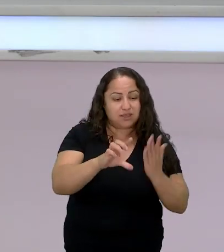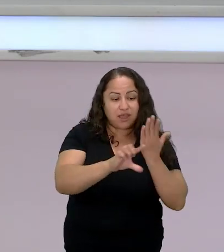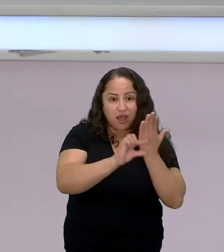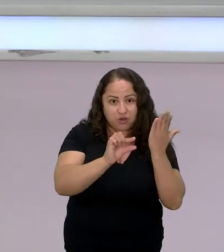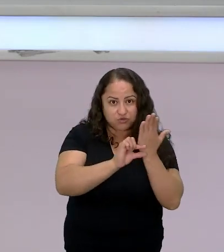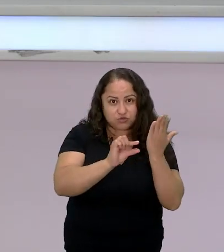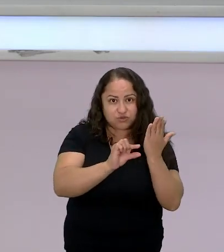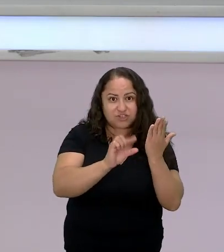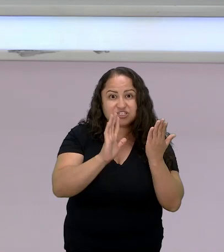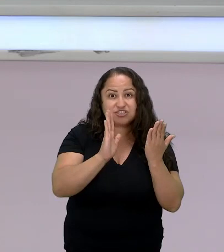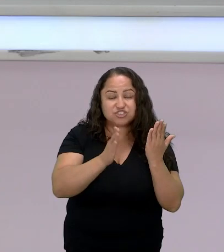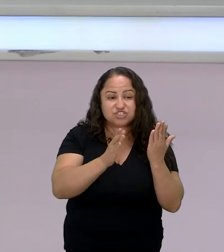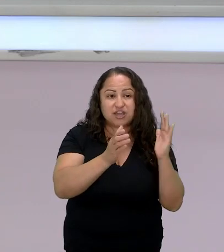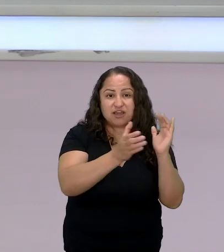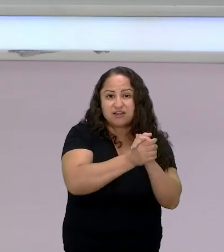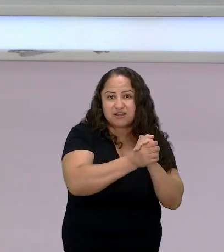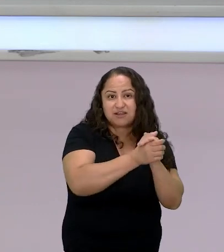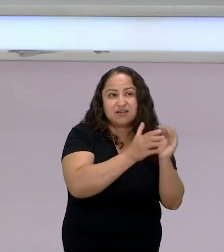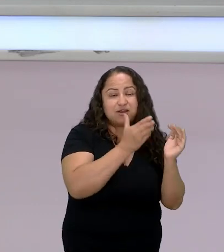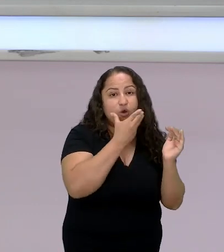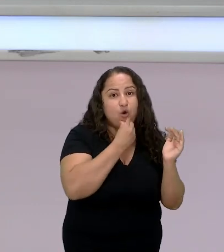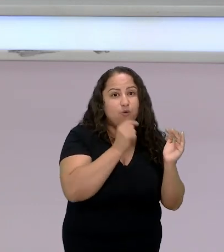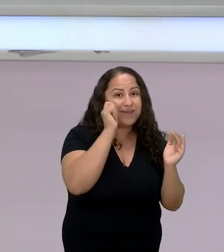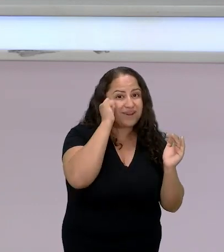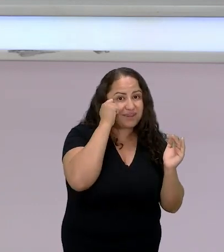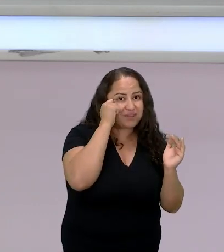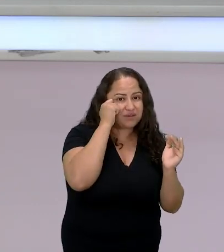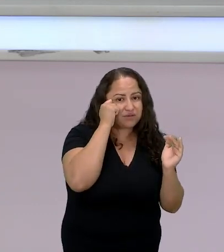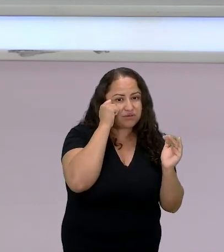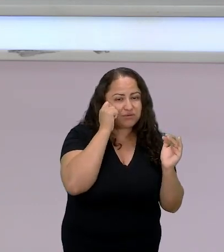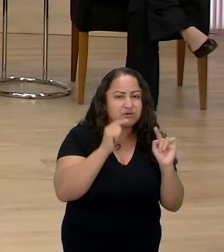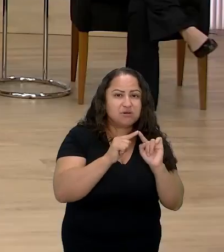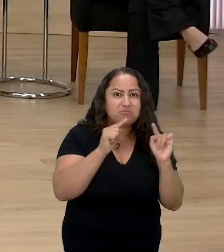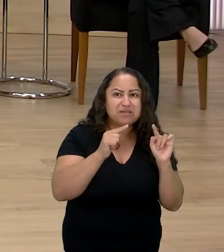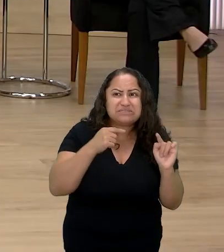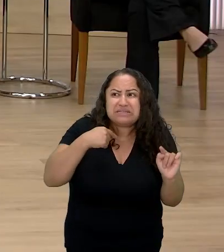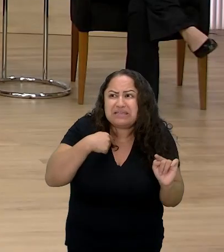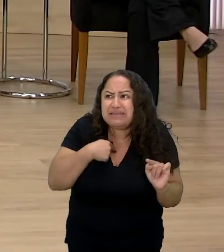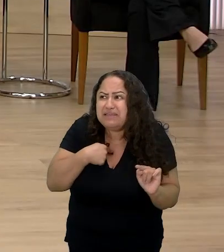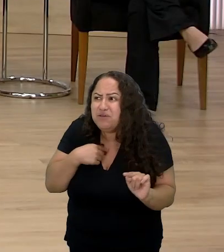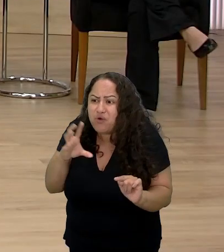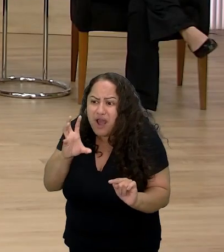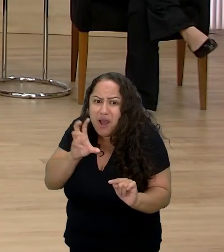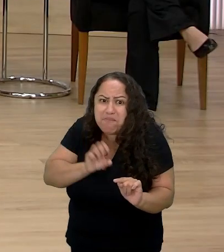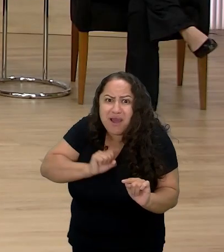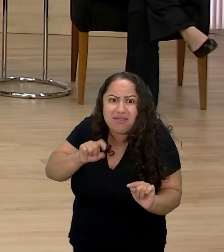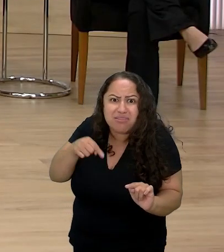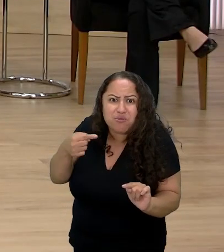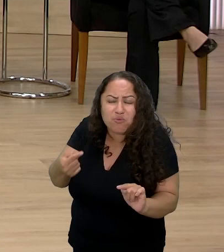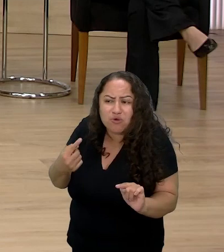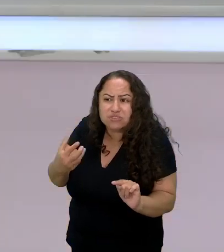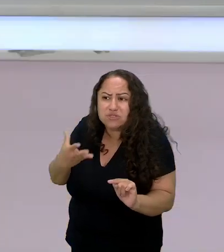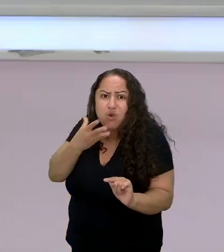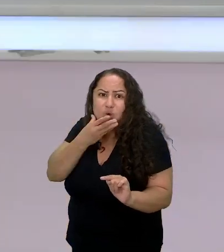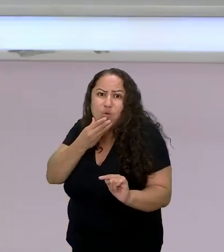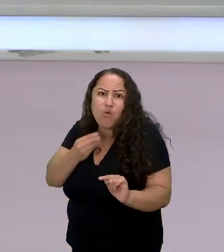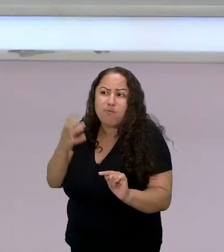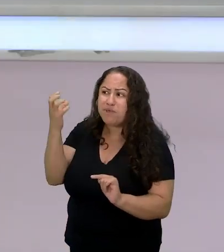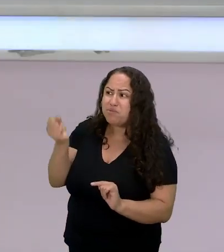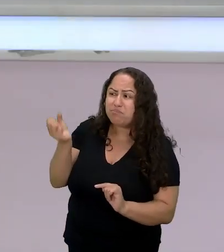e depois ela se questiona como eu vou me unir como eu vou me apaixonar por um homem branco olha que história dela também